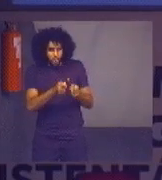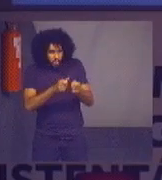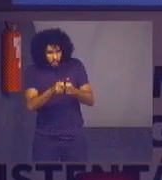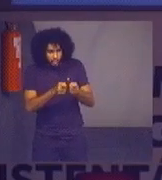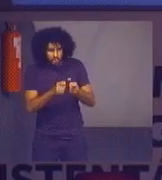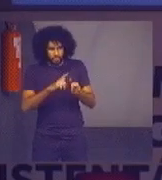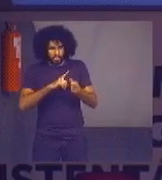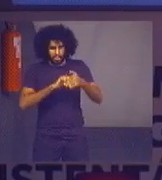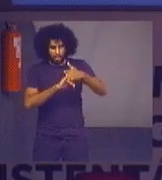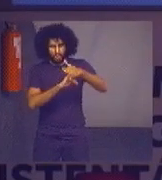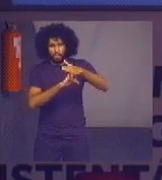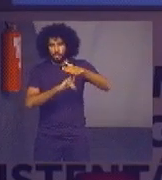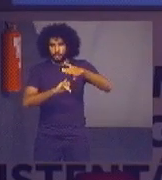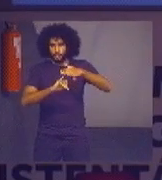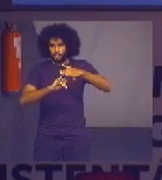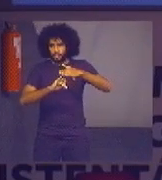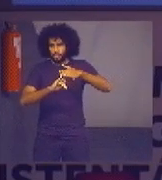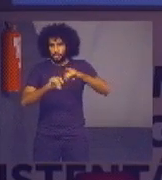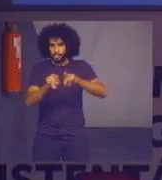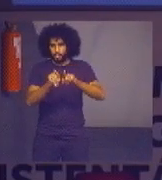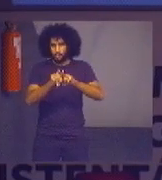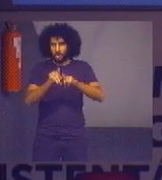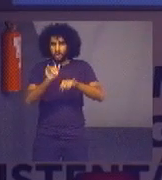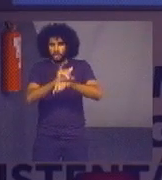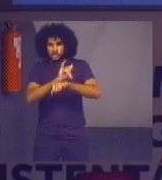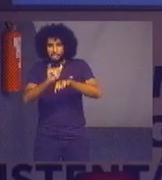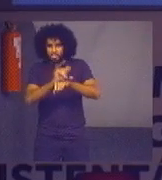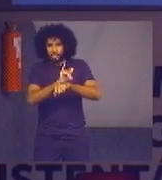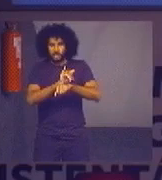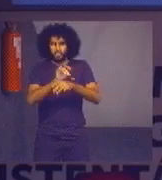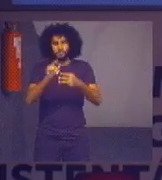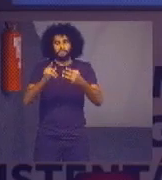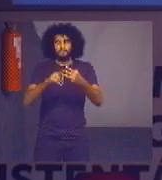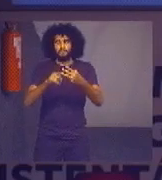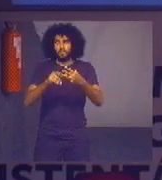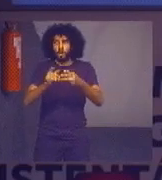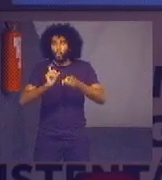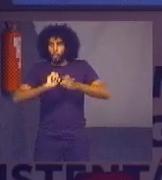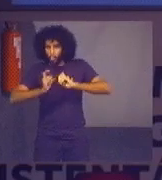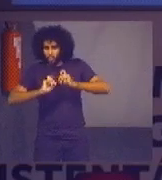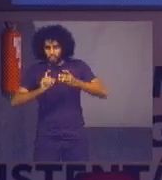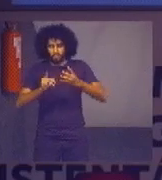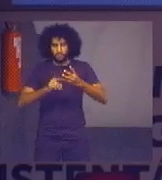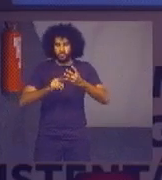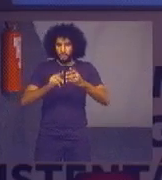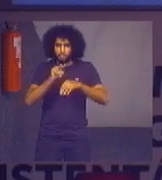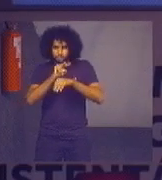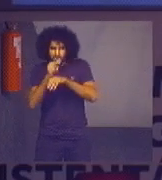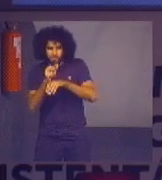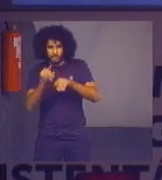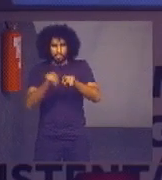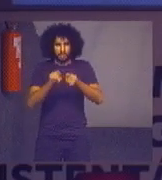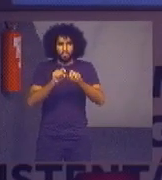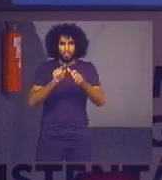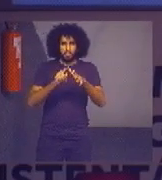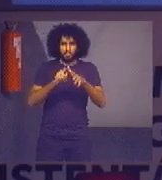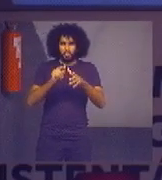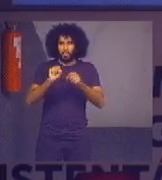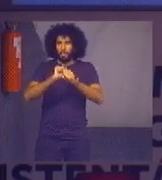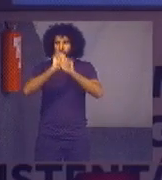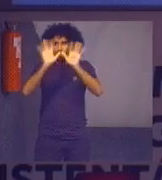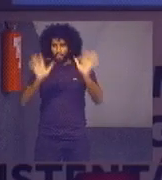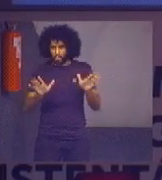institucionalização, estratégia, coordenação, supervisão e transparência. Foram esses